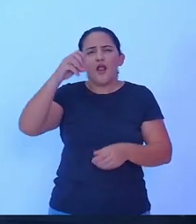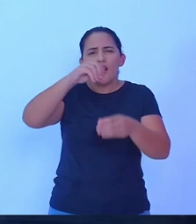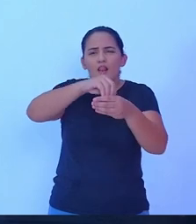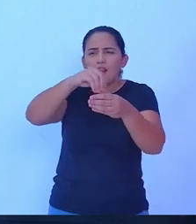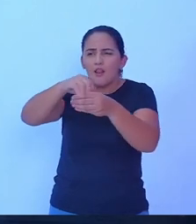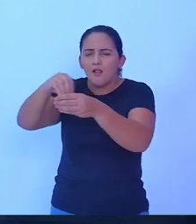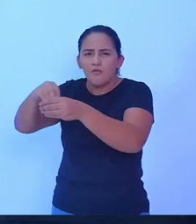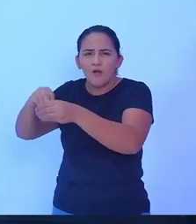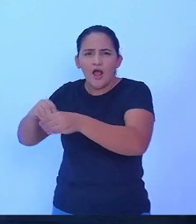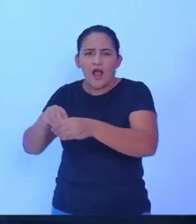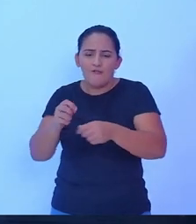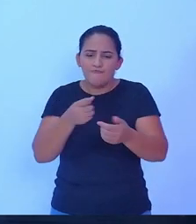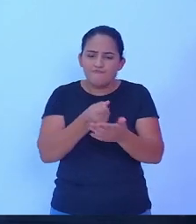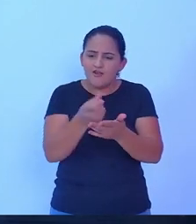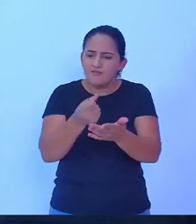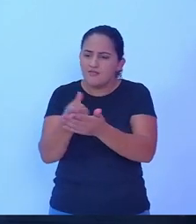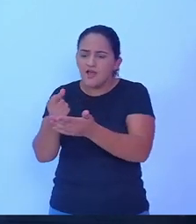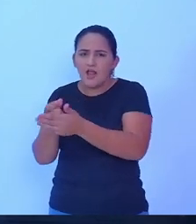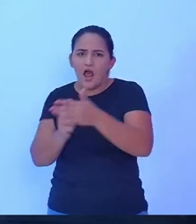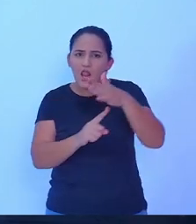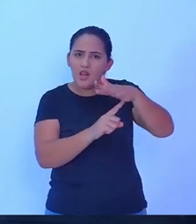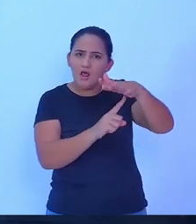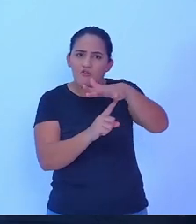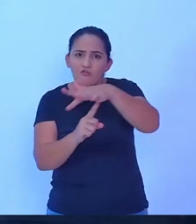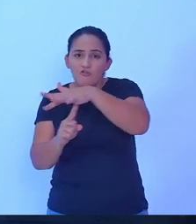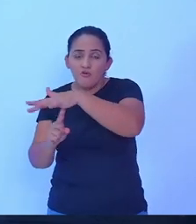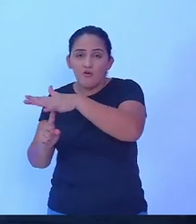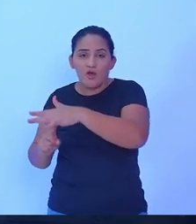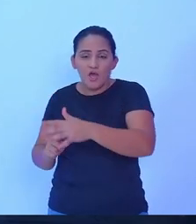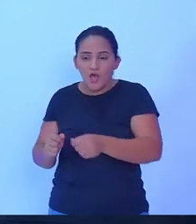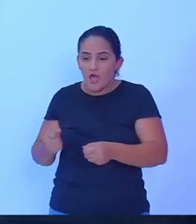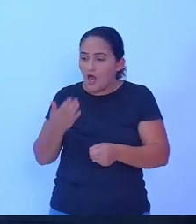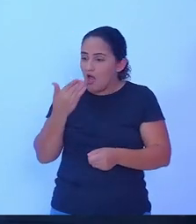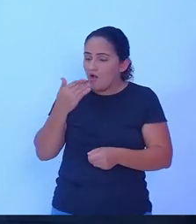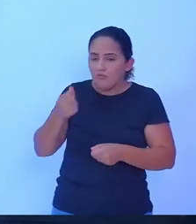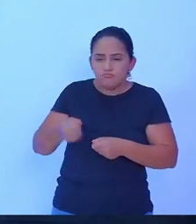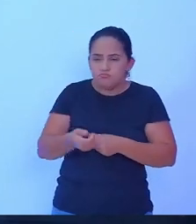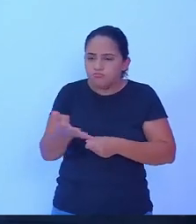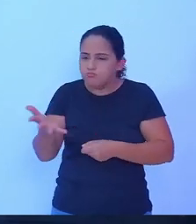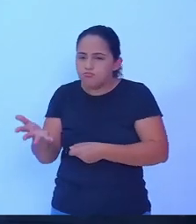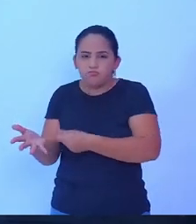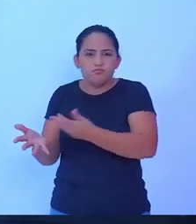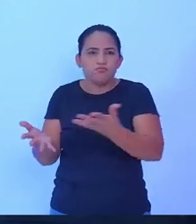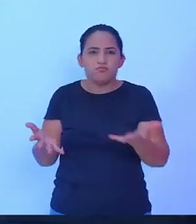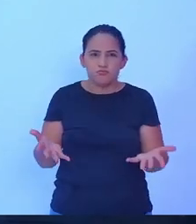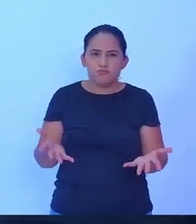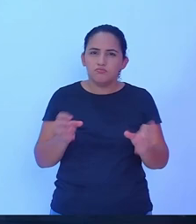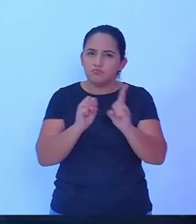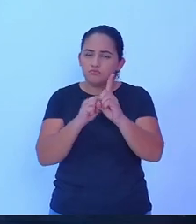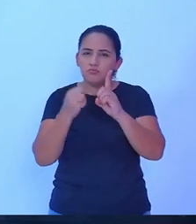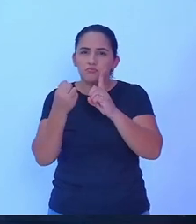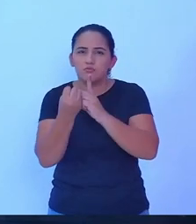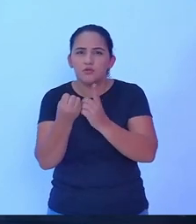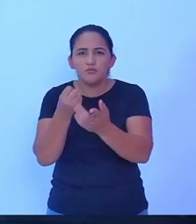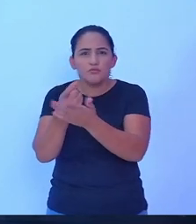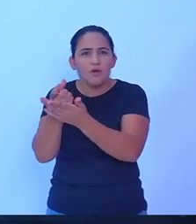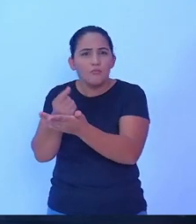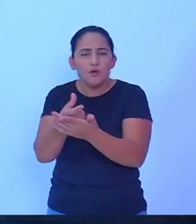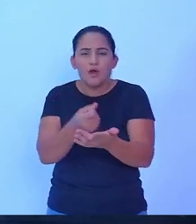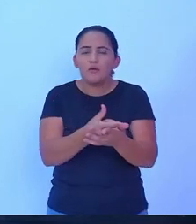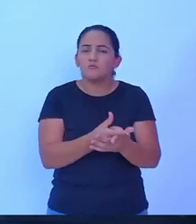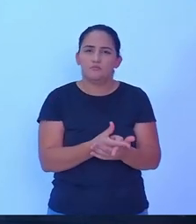todos os dias para as feiras do nosso município, trazer ali os alimentos para que toda a nossa sociedade possa comprar os